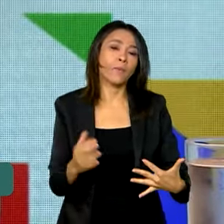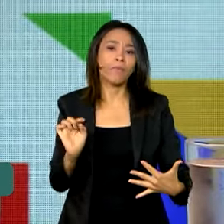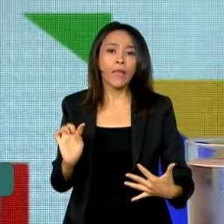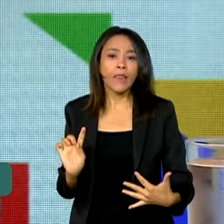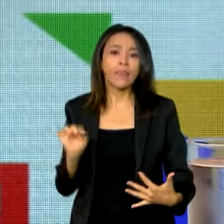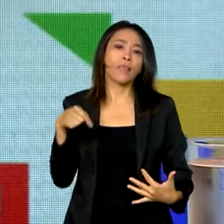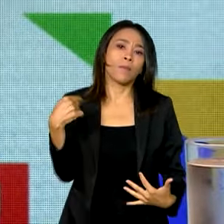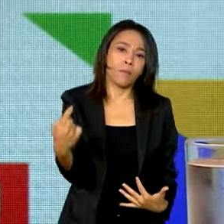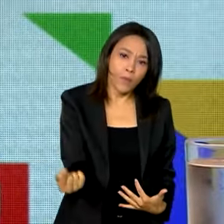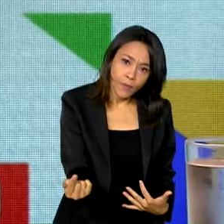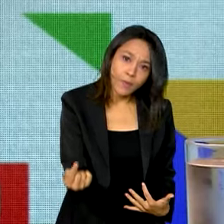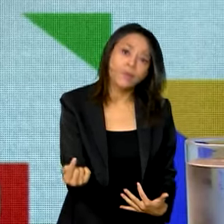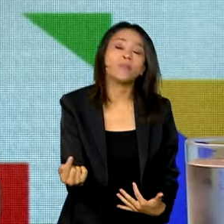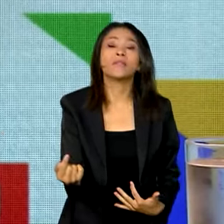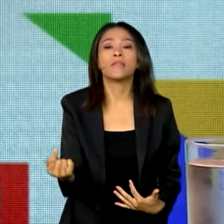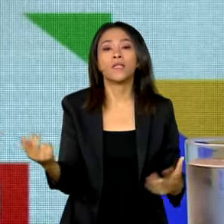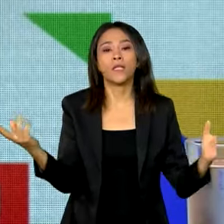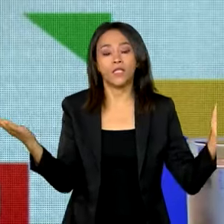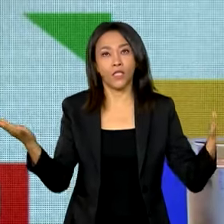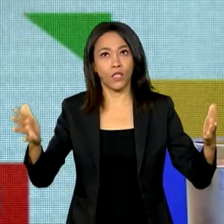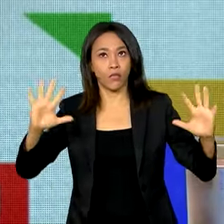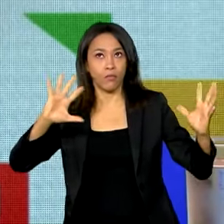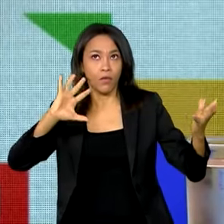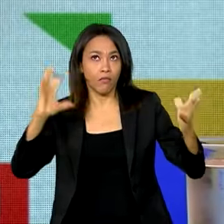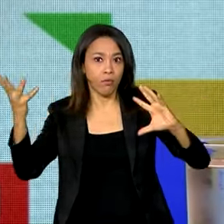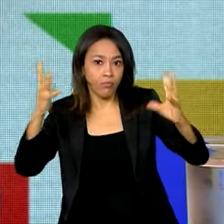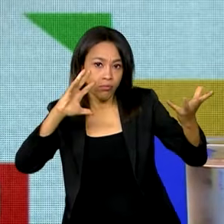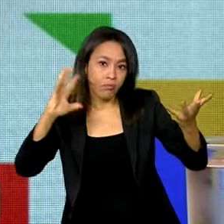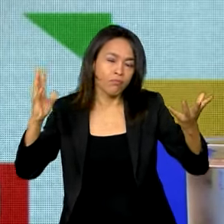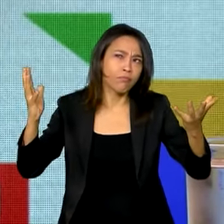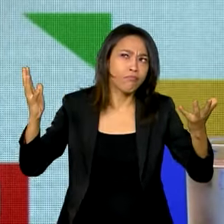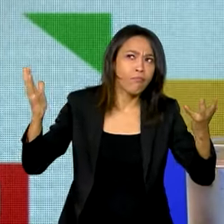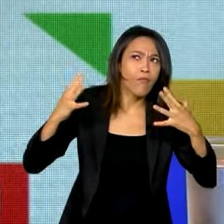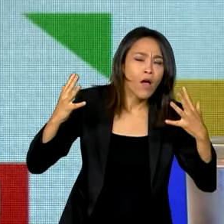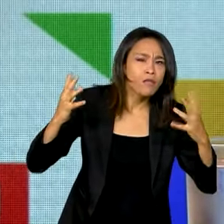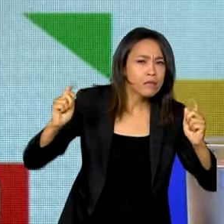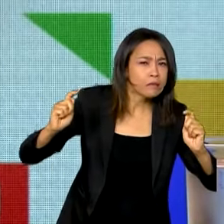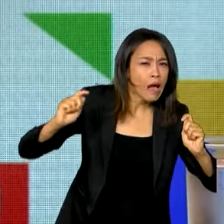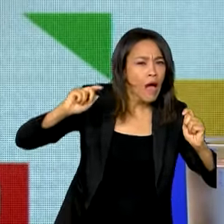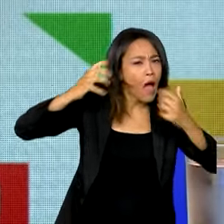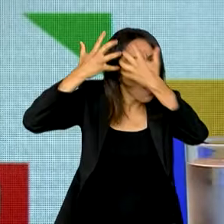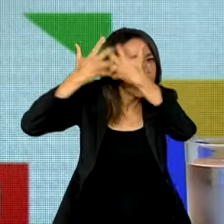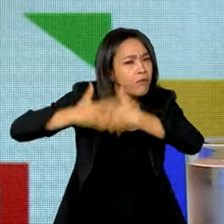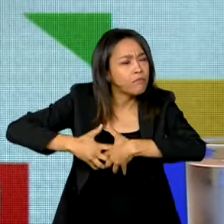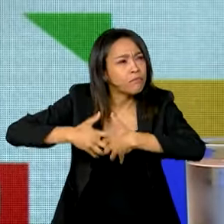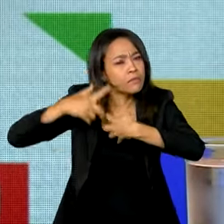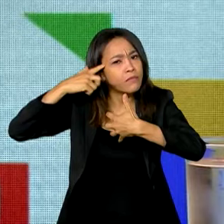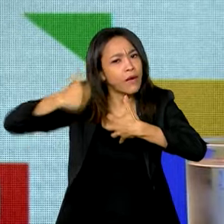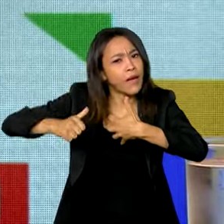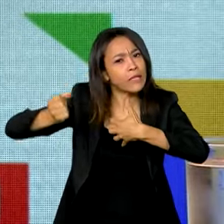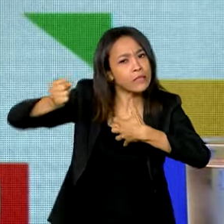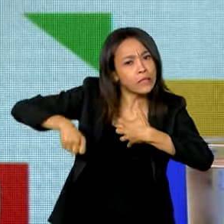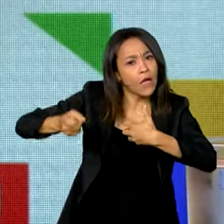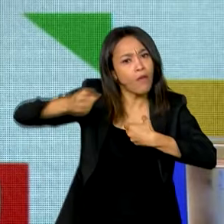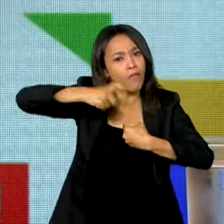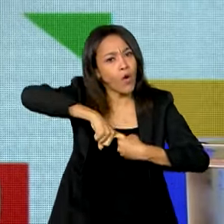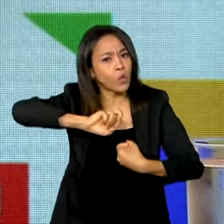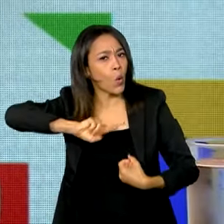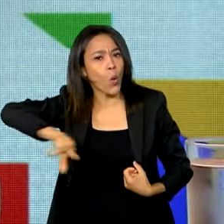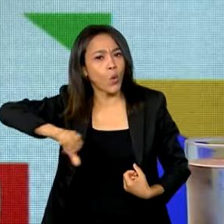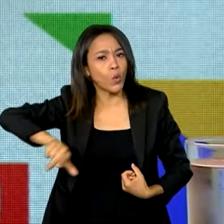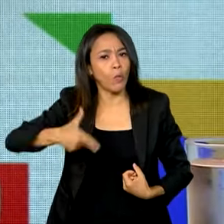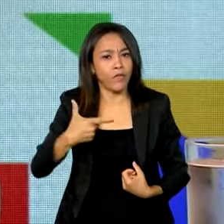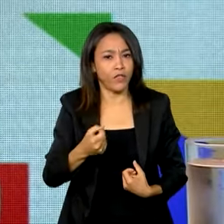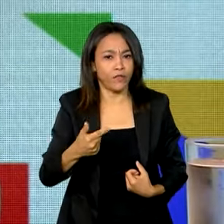verão em condição de avaliar, sim, a volta dessa política para 2025 e